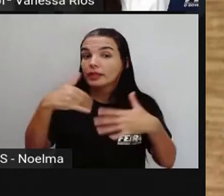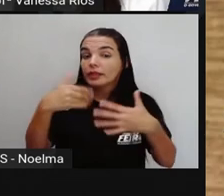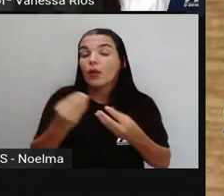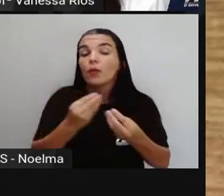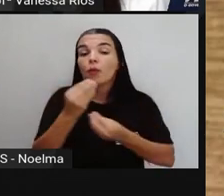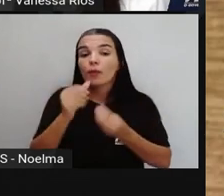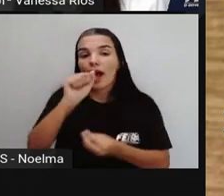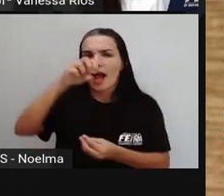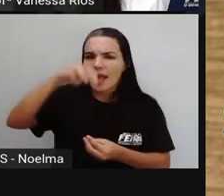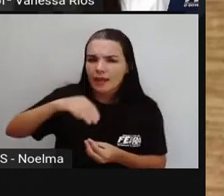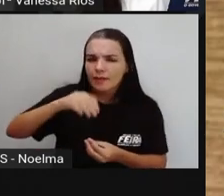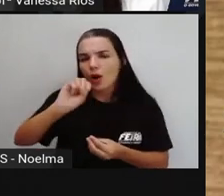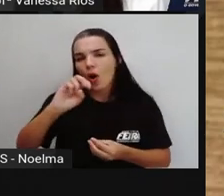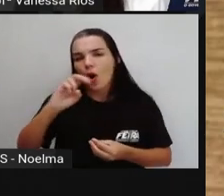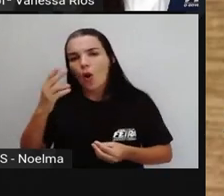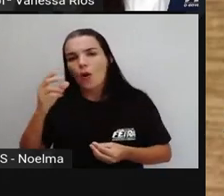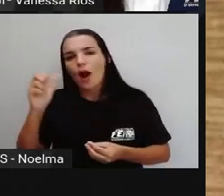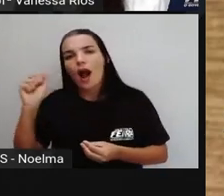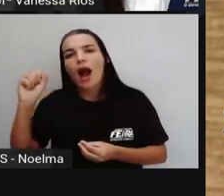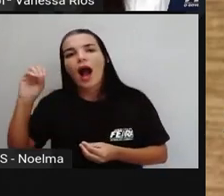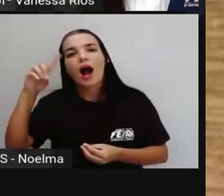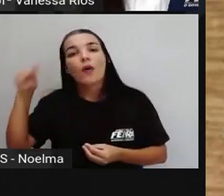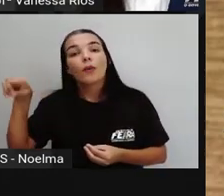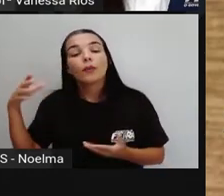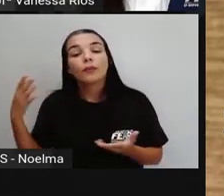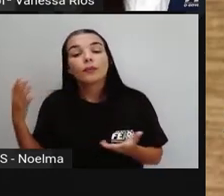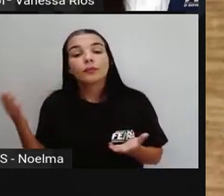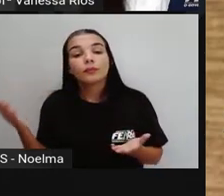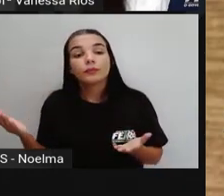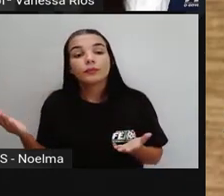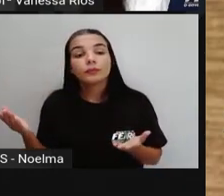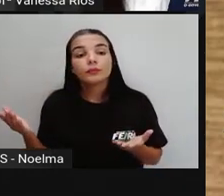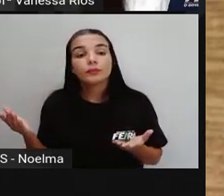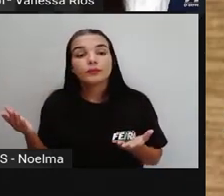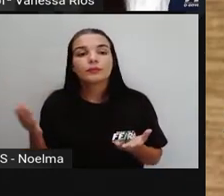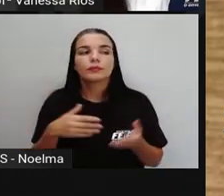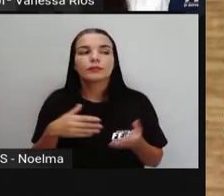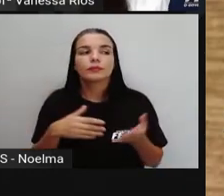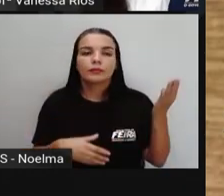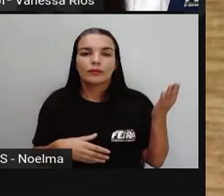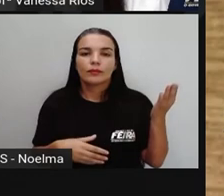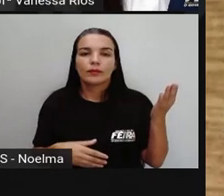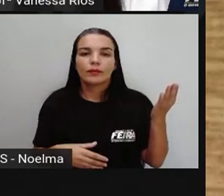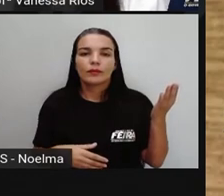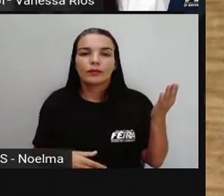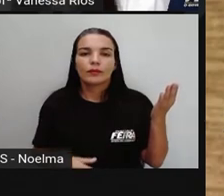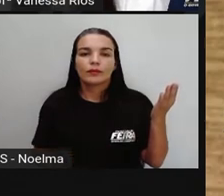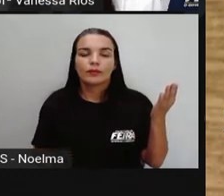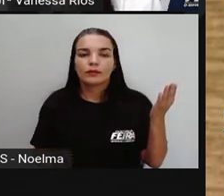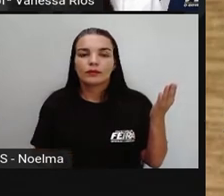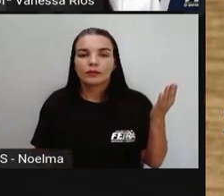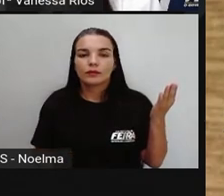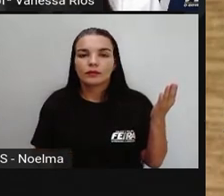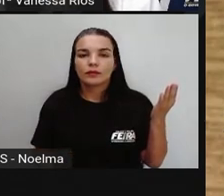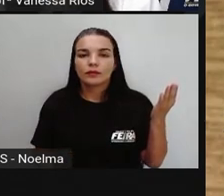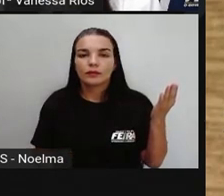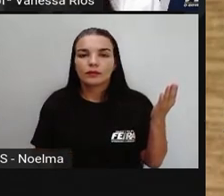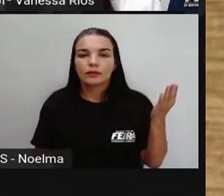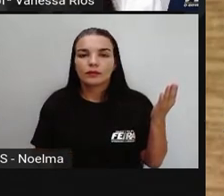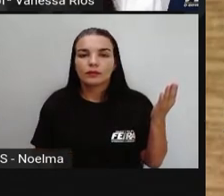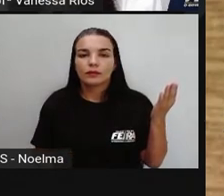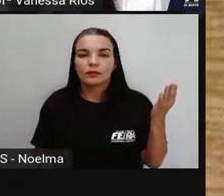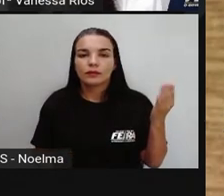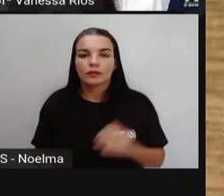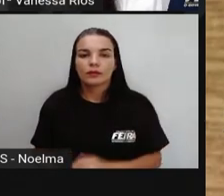acontecer. Então, o tempo aqui é futuro. Então, Bia e Júlia comeram ou Bia e Júlia comerão. Um,